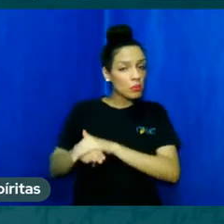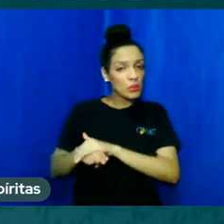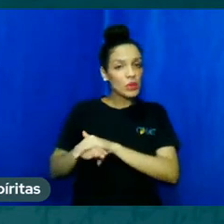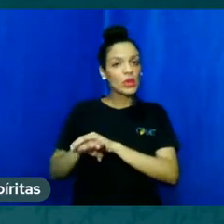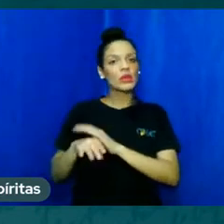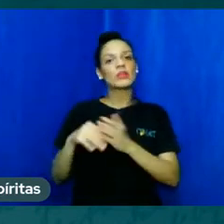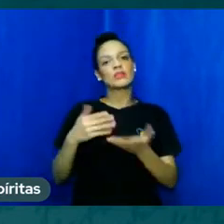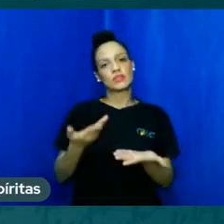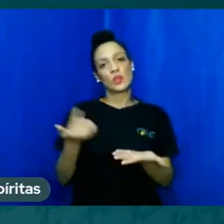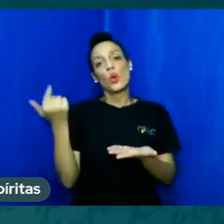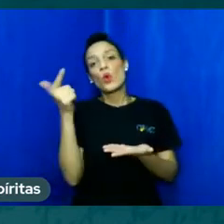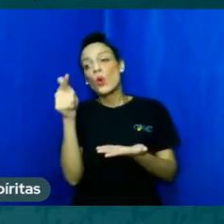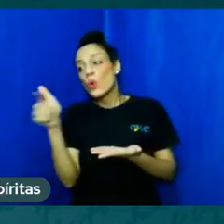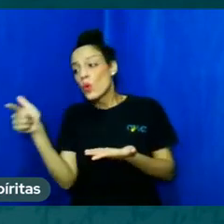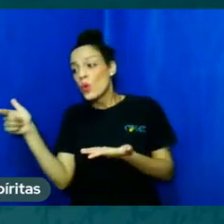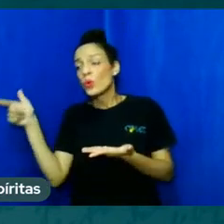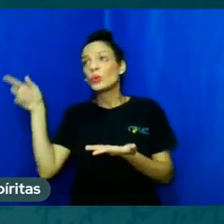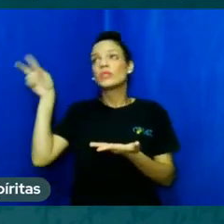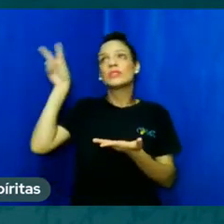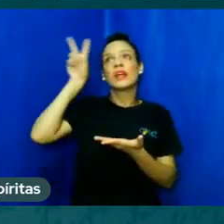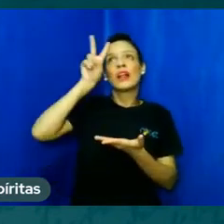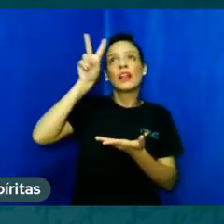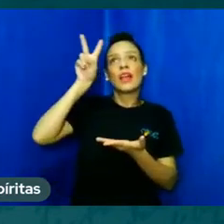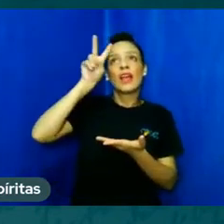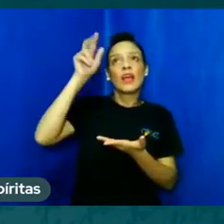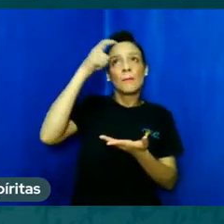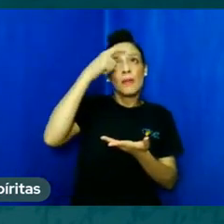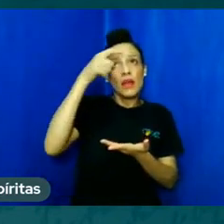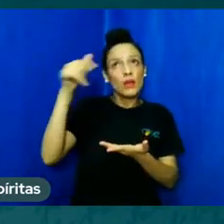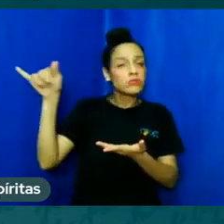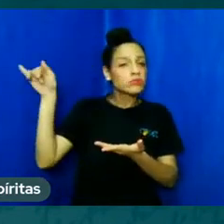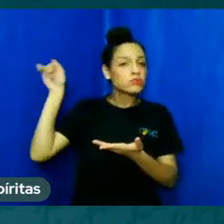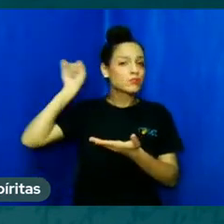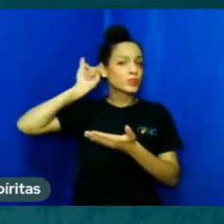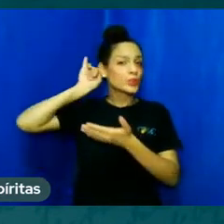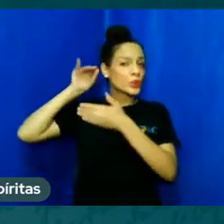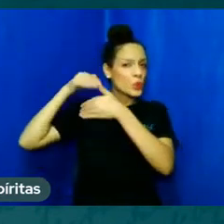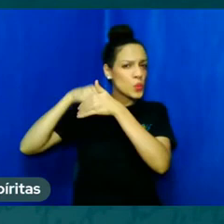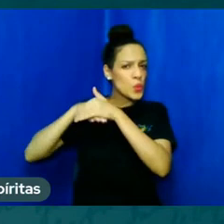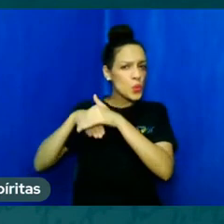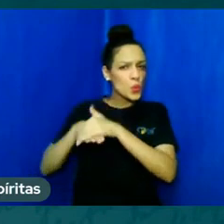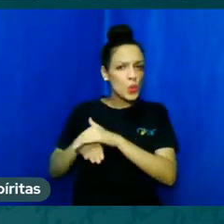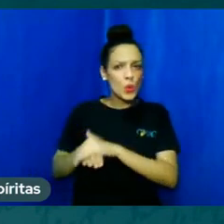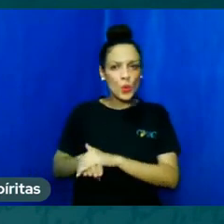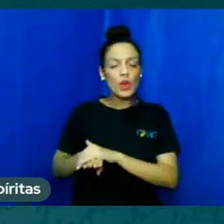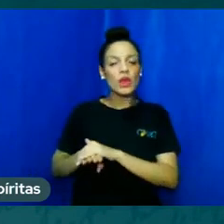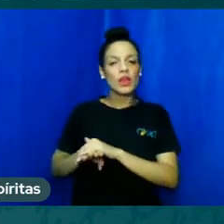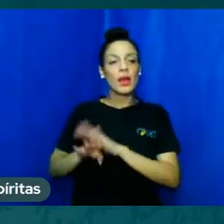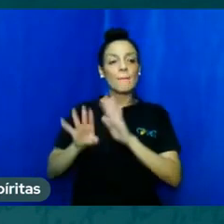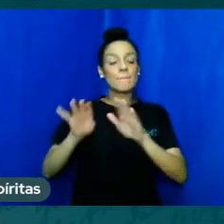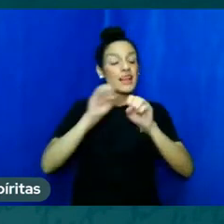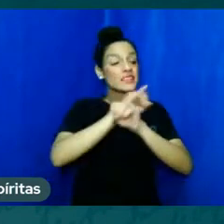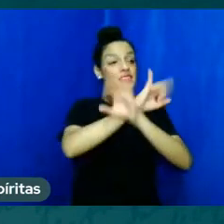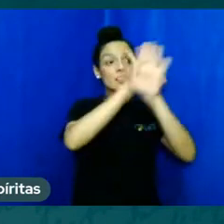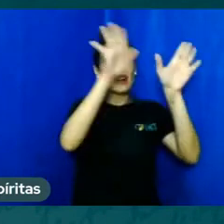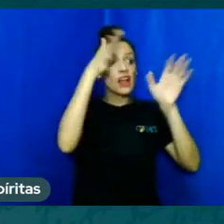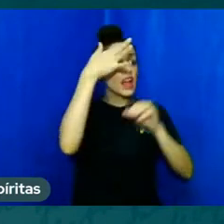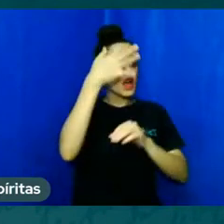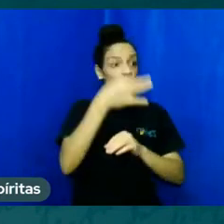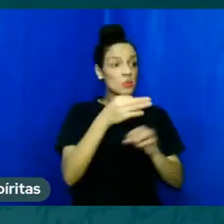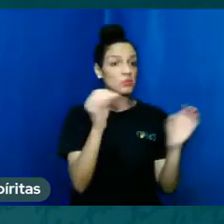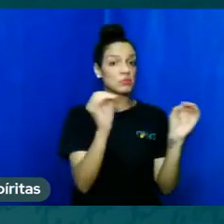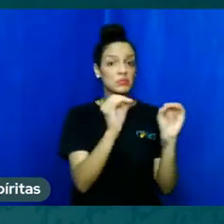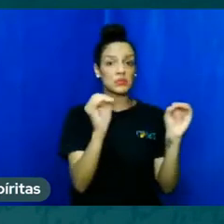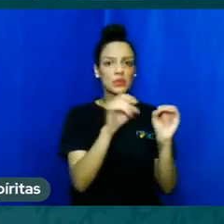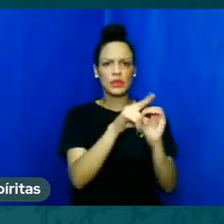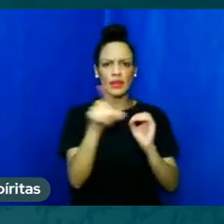inconscientes que se referem a lembranças de todas as minhas vidas? Já imaginaram o tanto de conhecimento que cada um